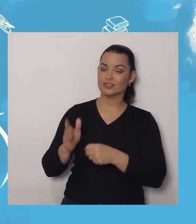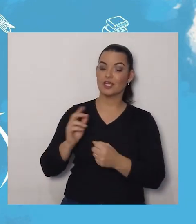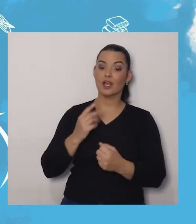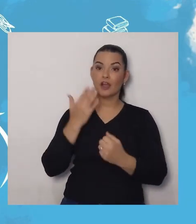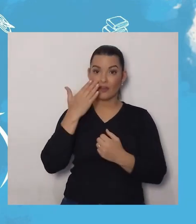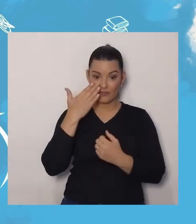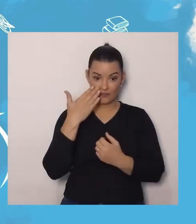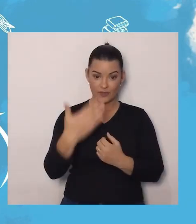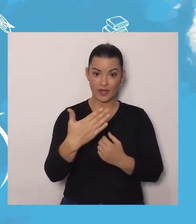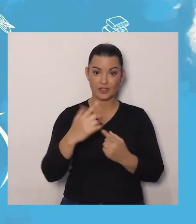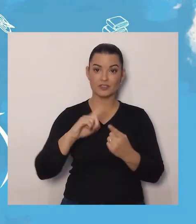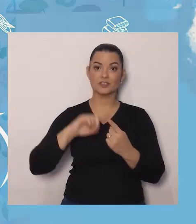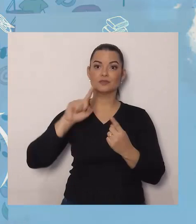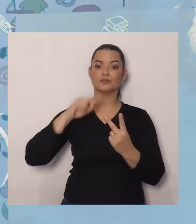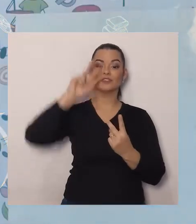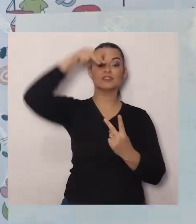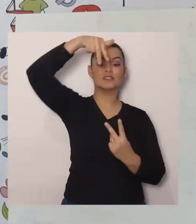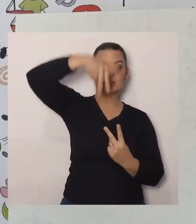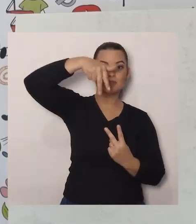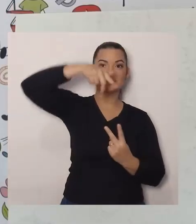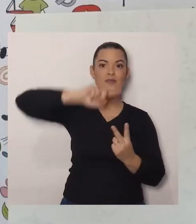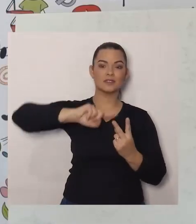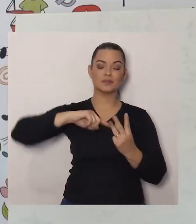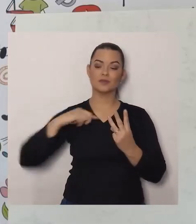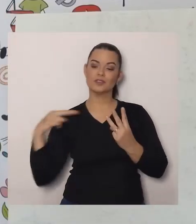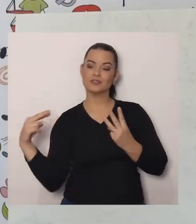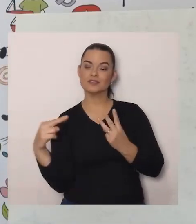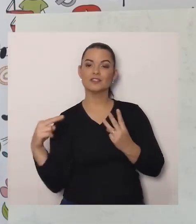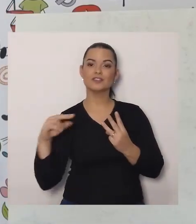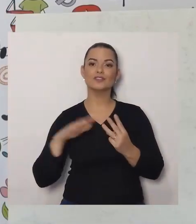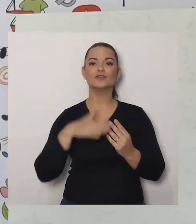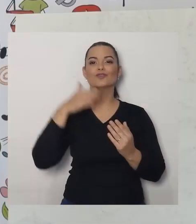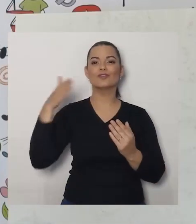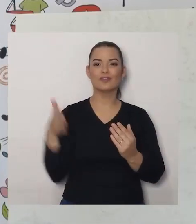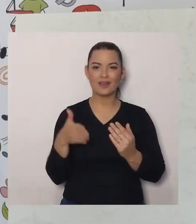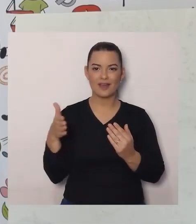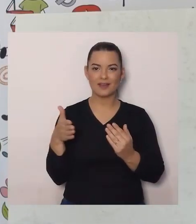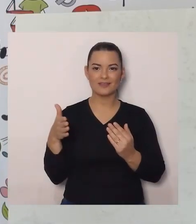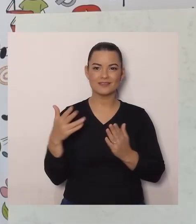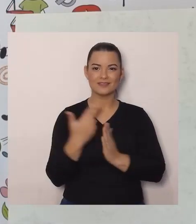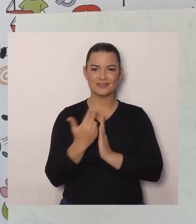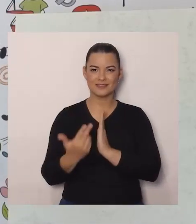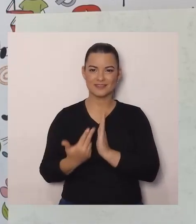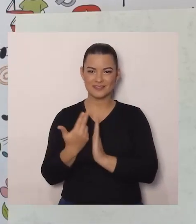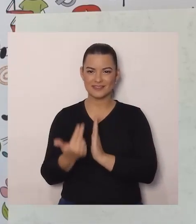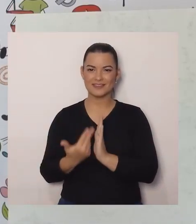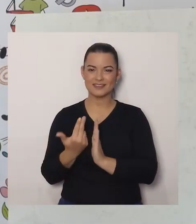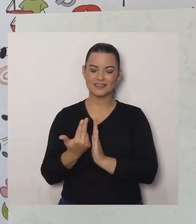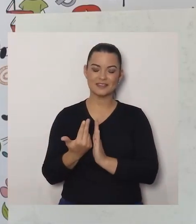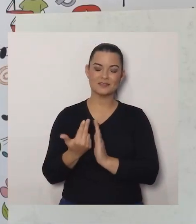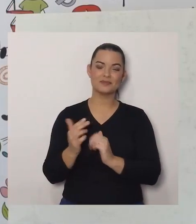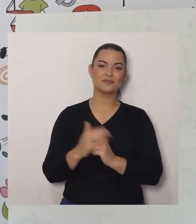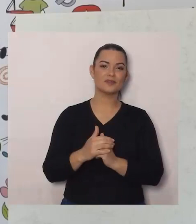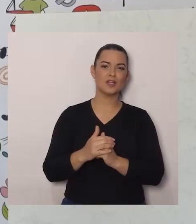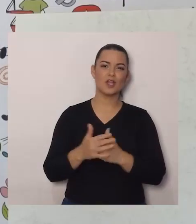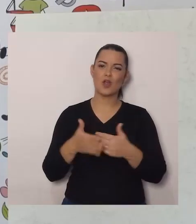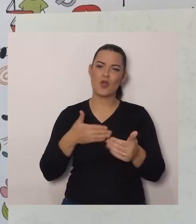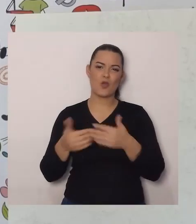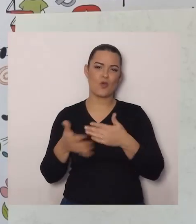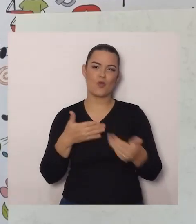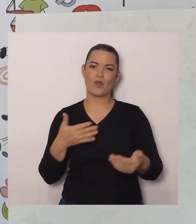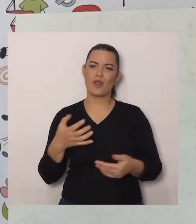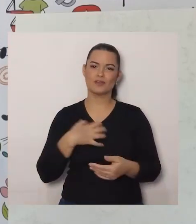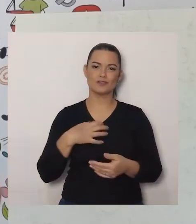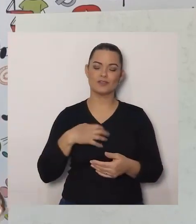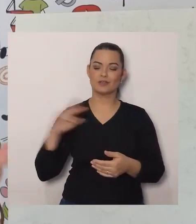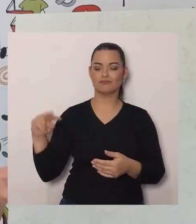cima, E depois, Dá uma voltinha, No entorno dele, E façam um registro aí, De qualquer posição lateral,